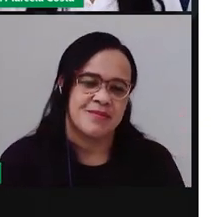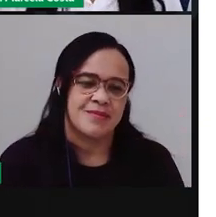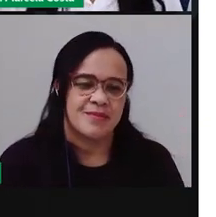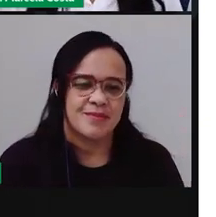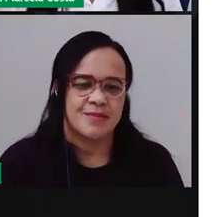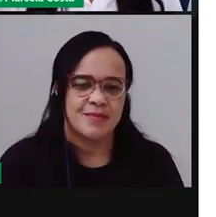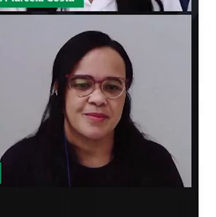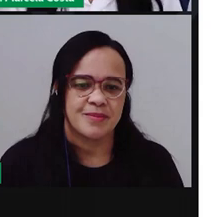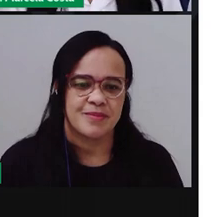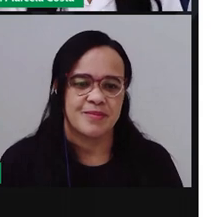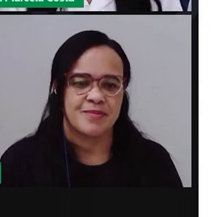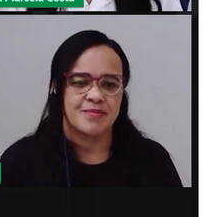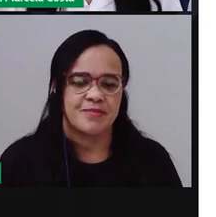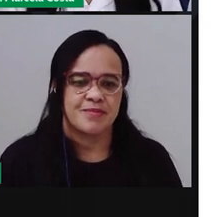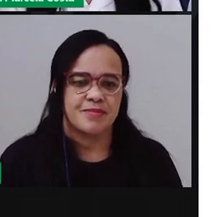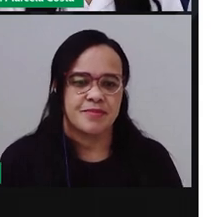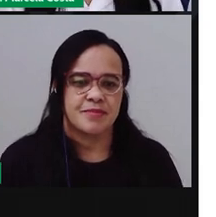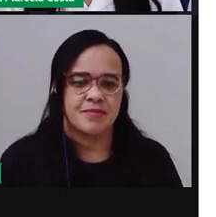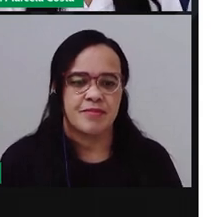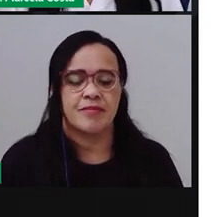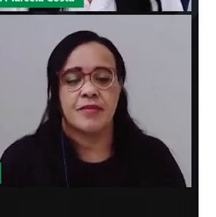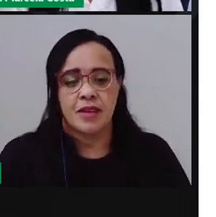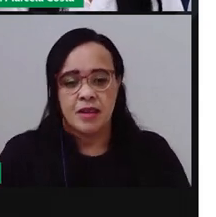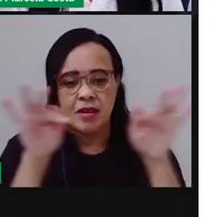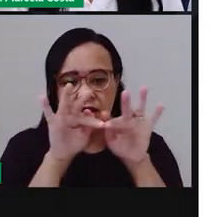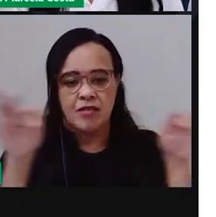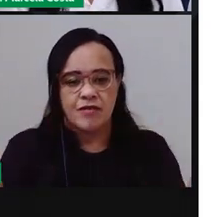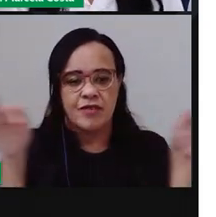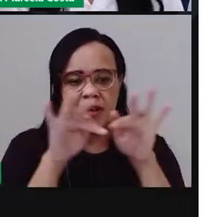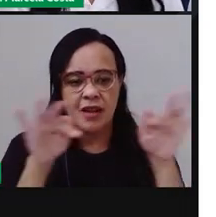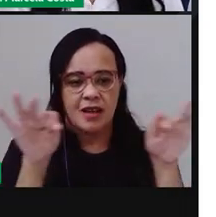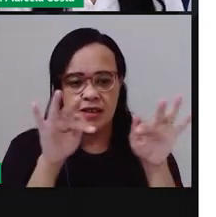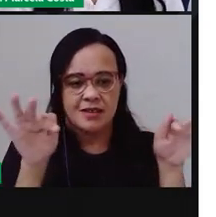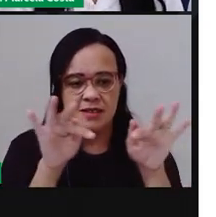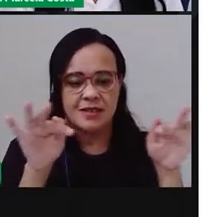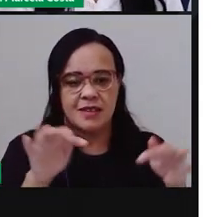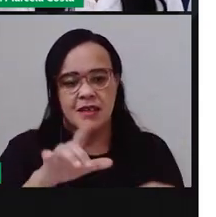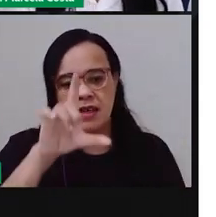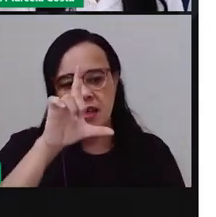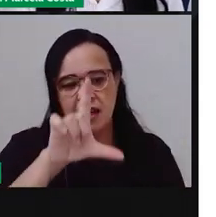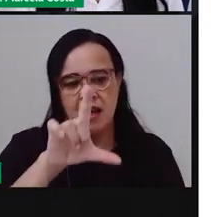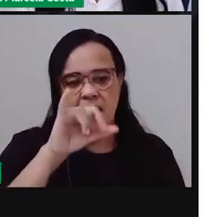você pode escrever essa frase assim ó lixo